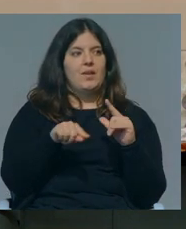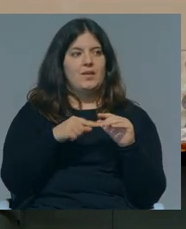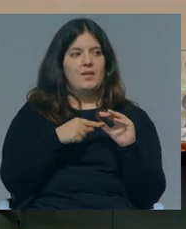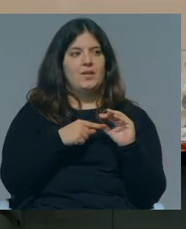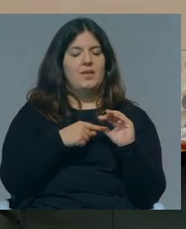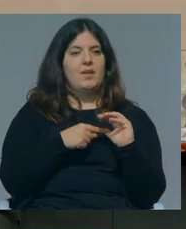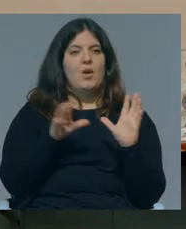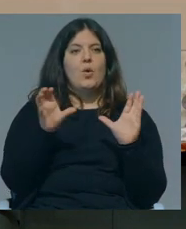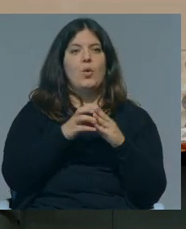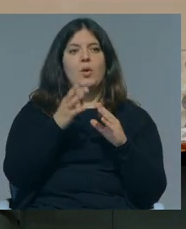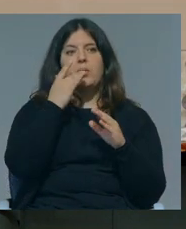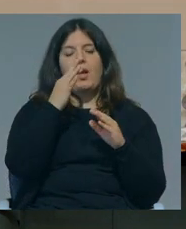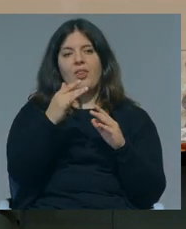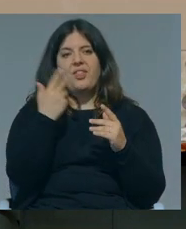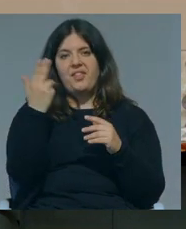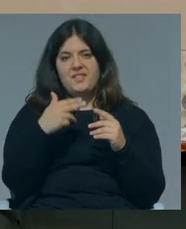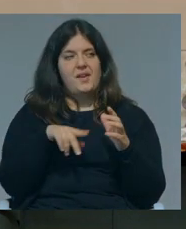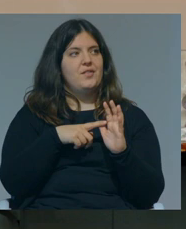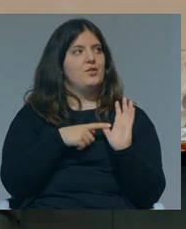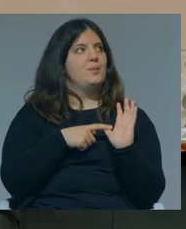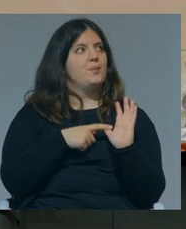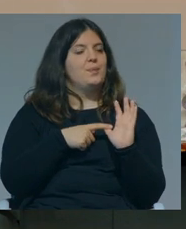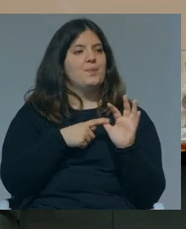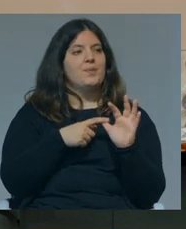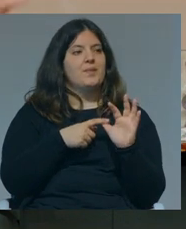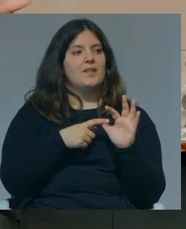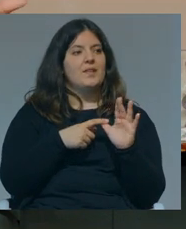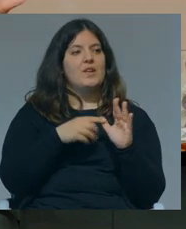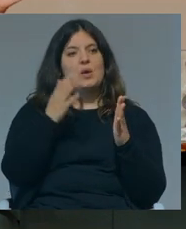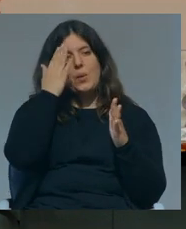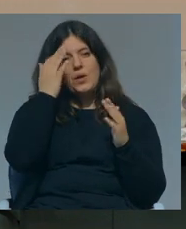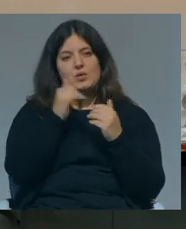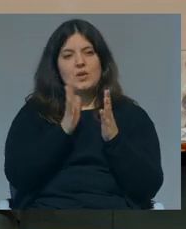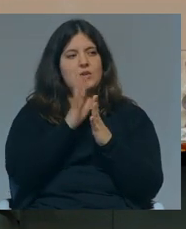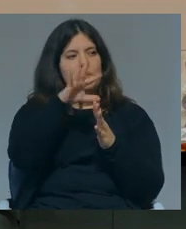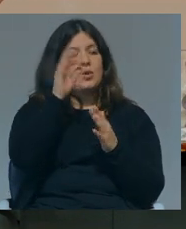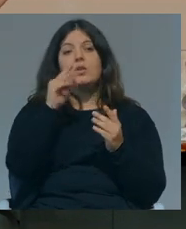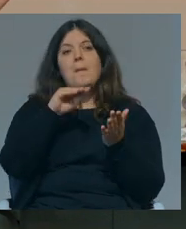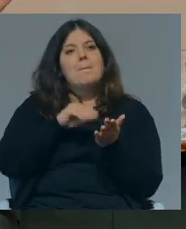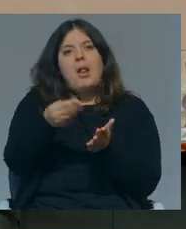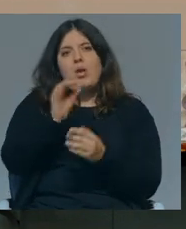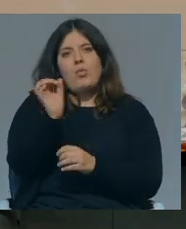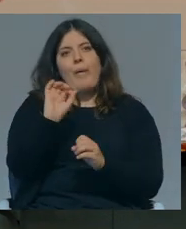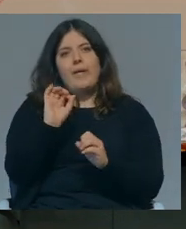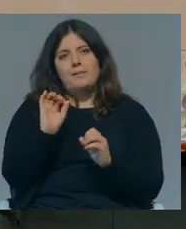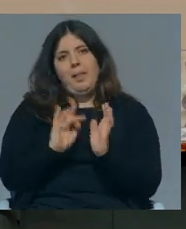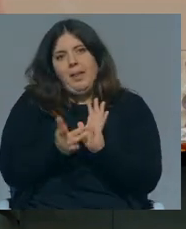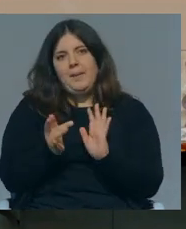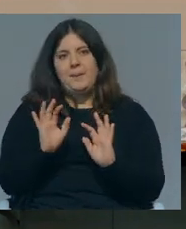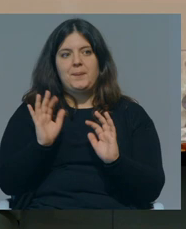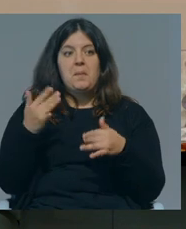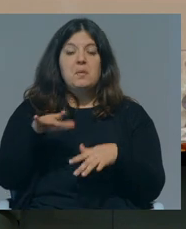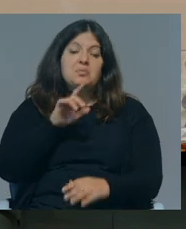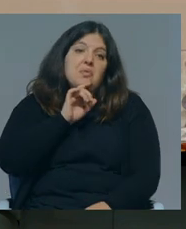tem o clube do cantinho das artes, eu acho que cobre quase todas as opções, não tem balé, mas se